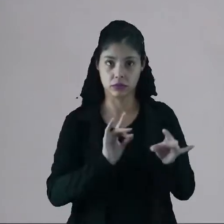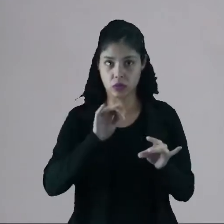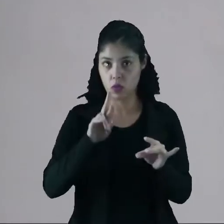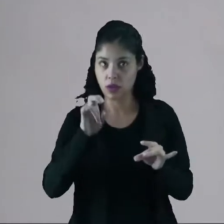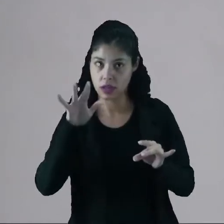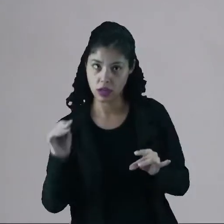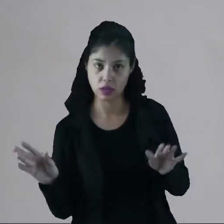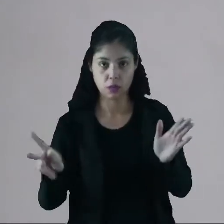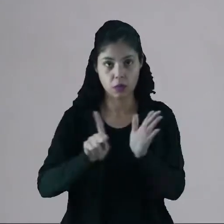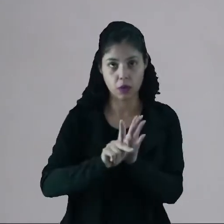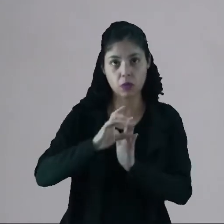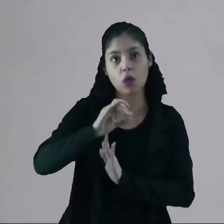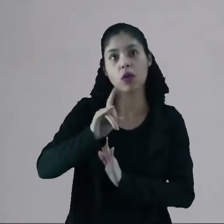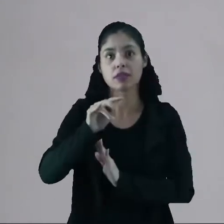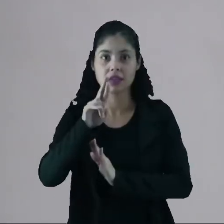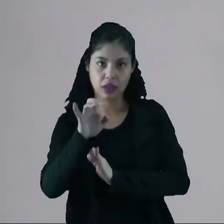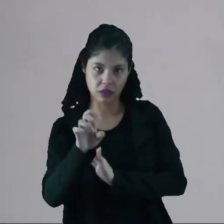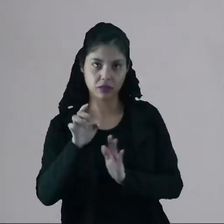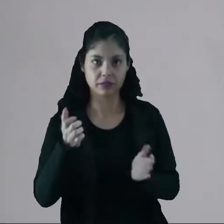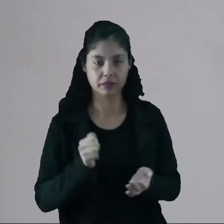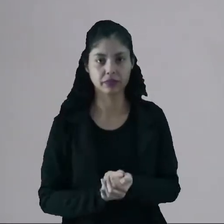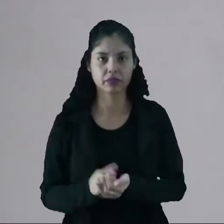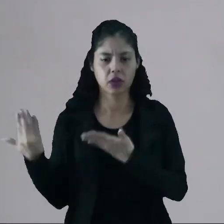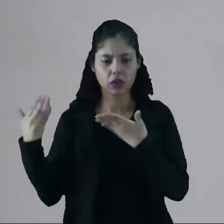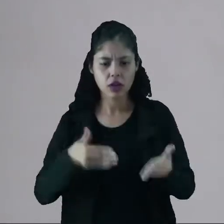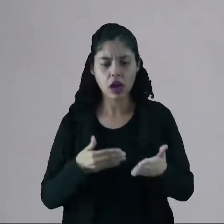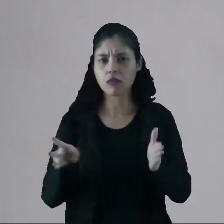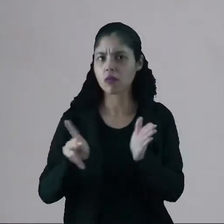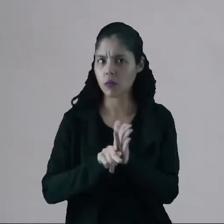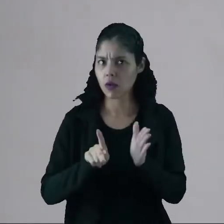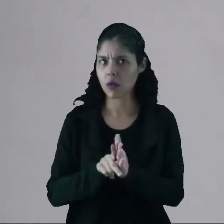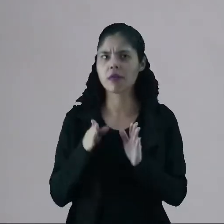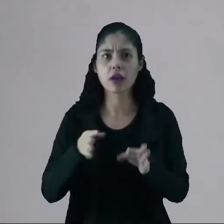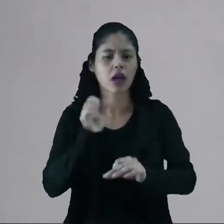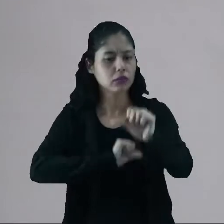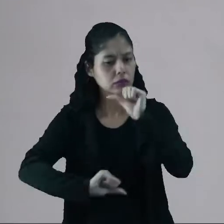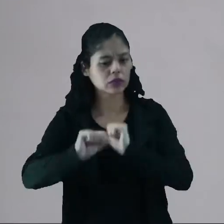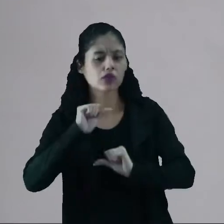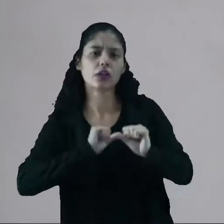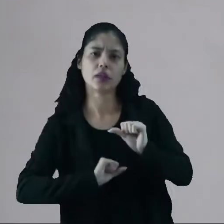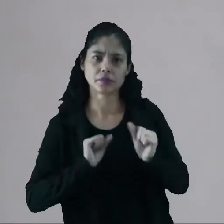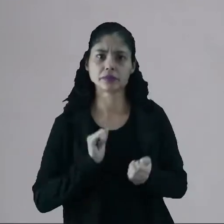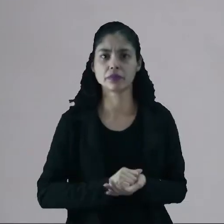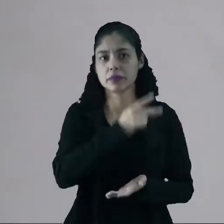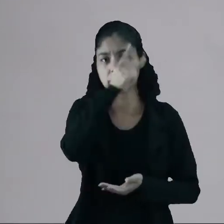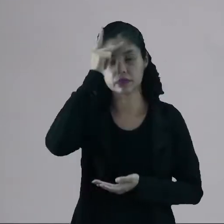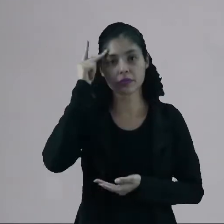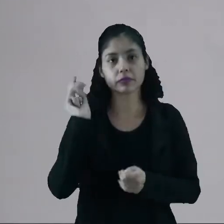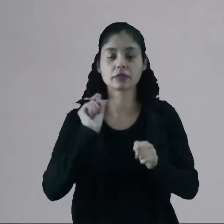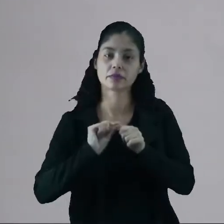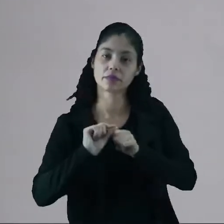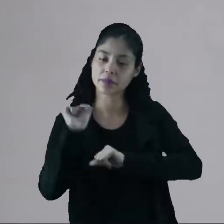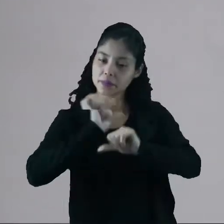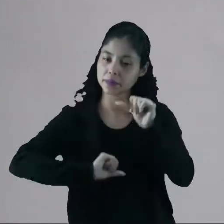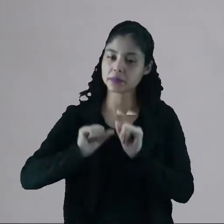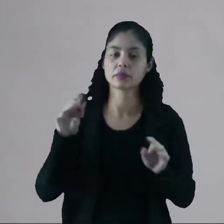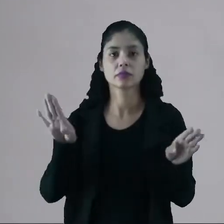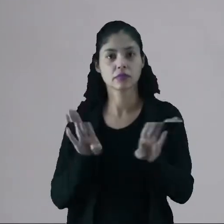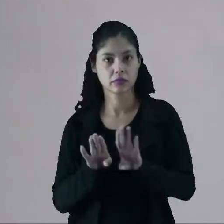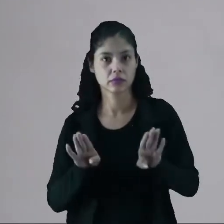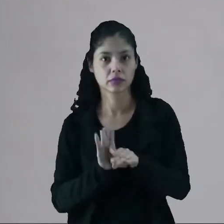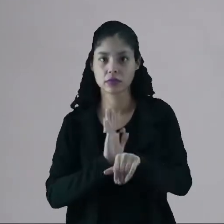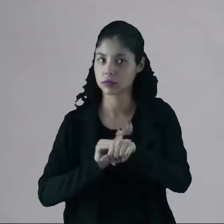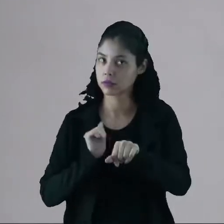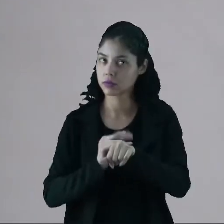Oriente para o Ocidente. Então, eles chegavam nesses burgos, faziam as suas trocas, e as pessoas que faziam essas trocas foram